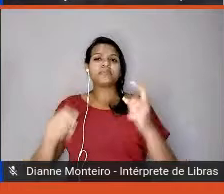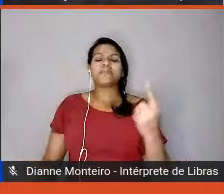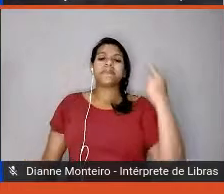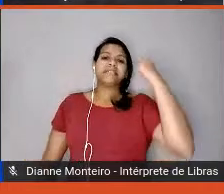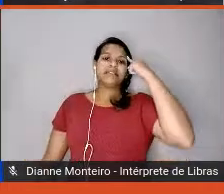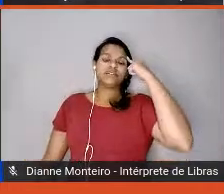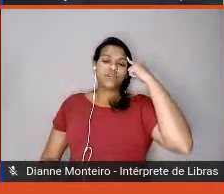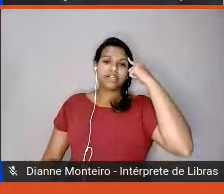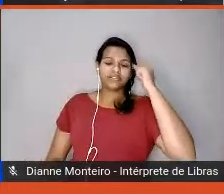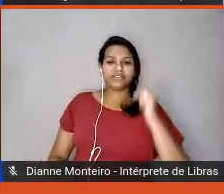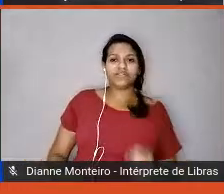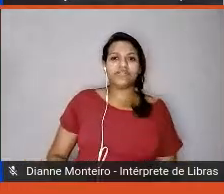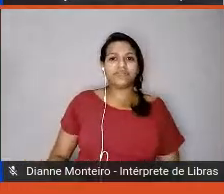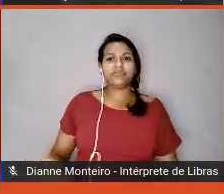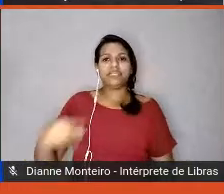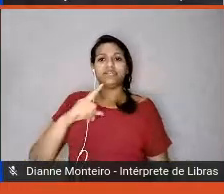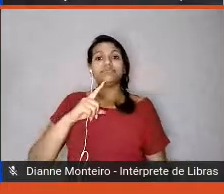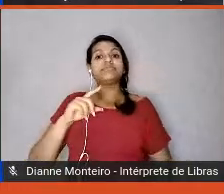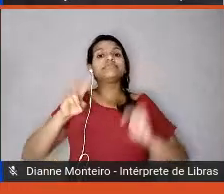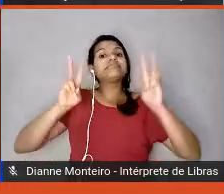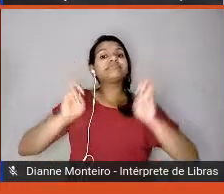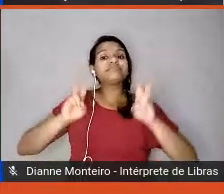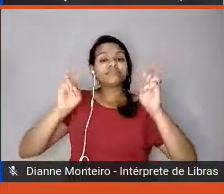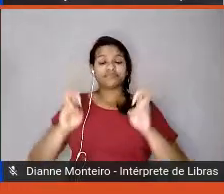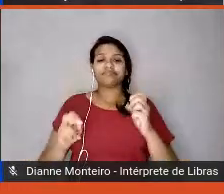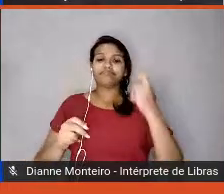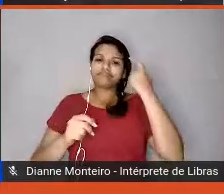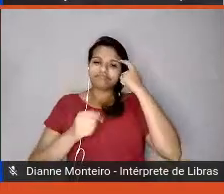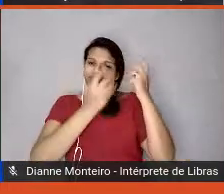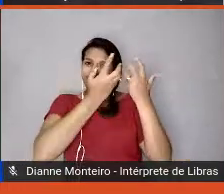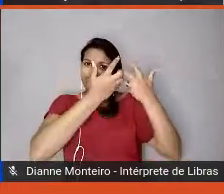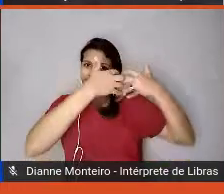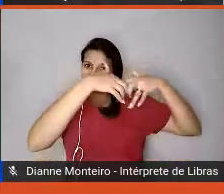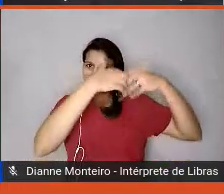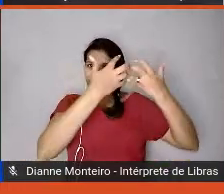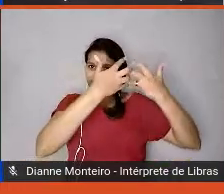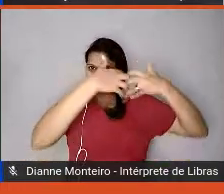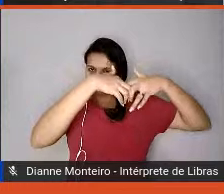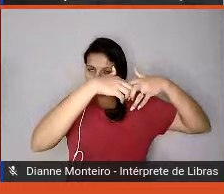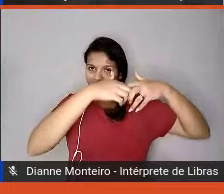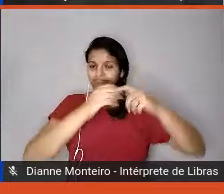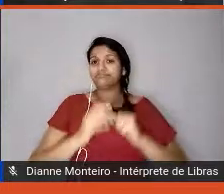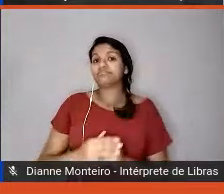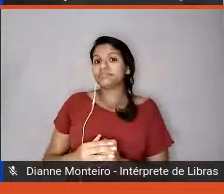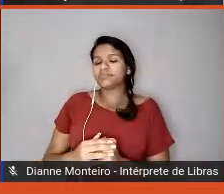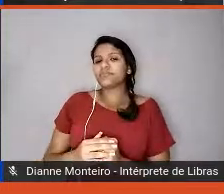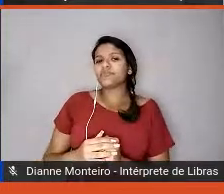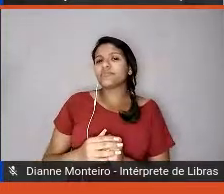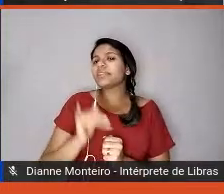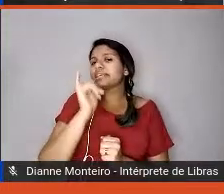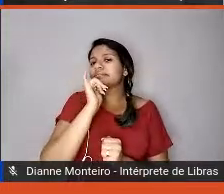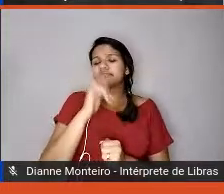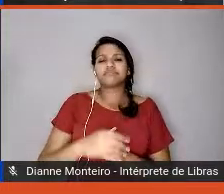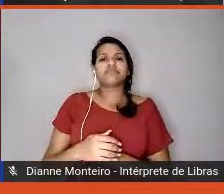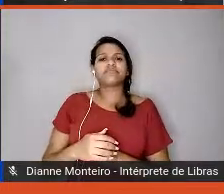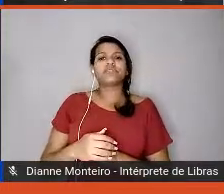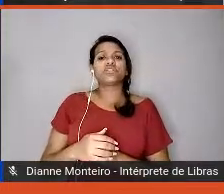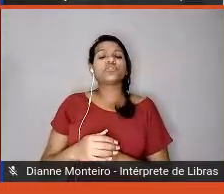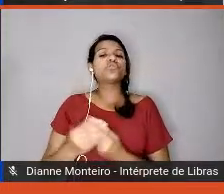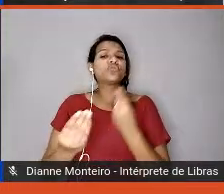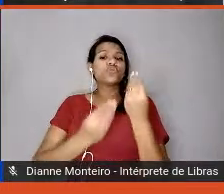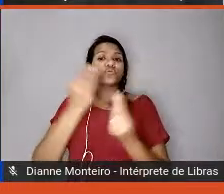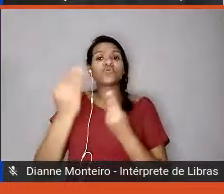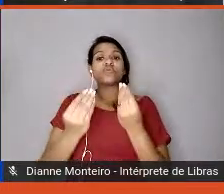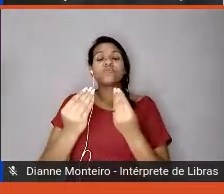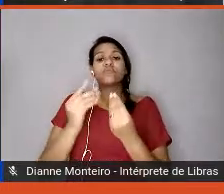nós dizemos. Desrespeito ao nosso raciocínio, a pensamentos. Onde residem as nossas inteligências,